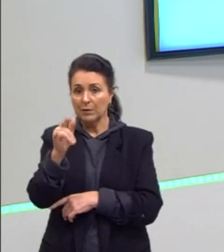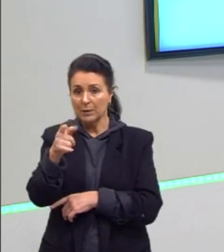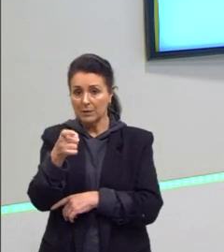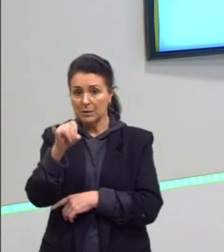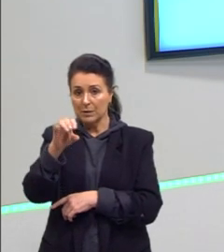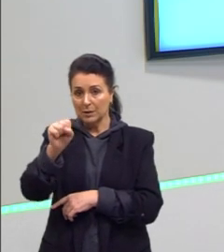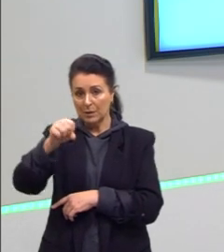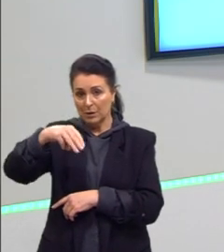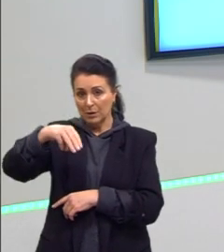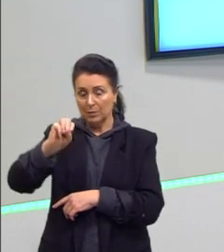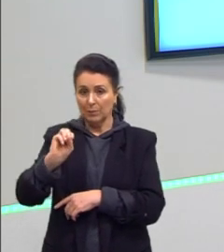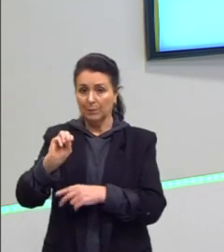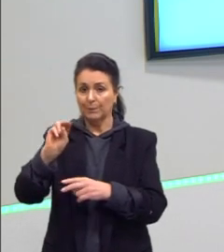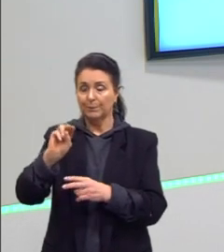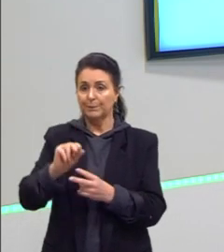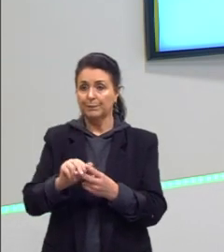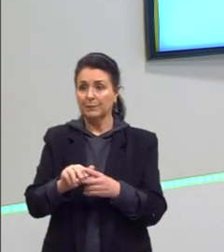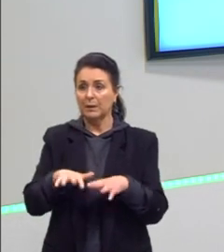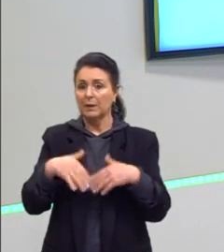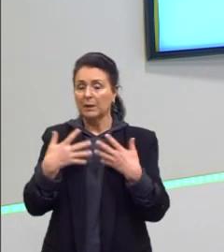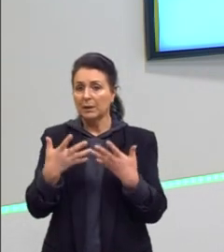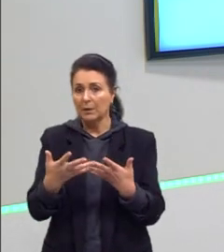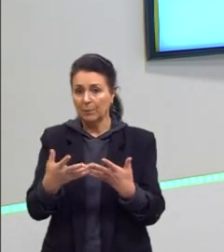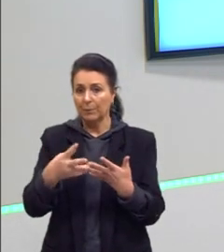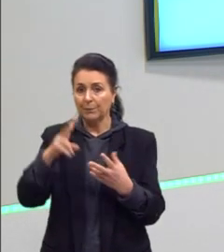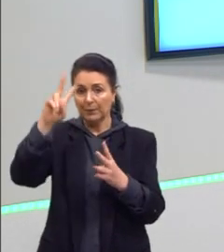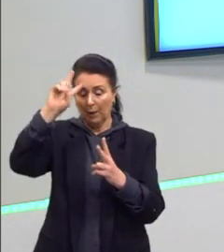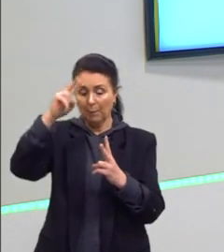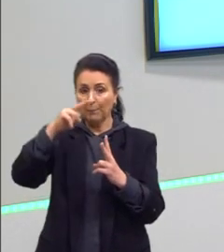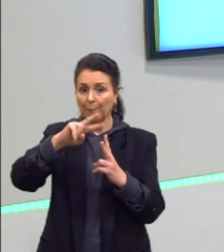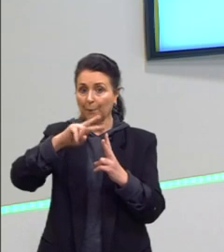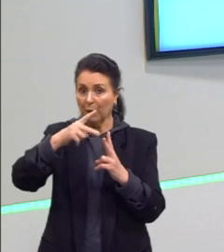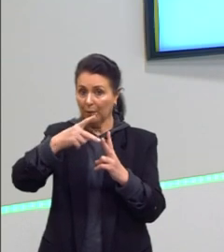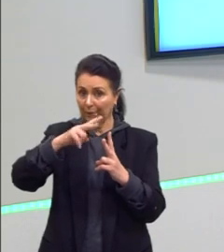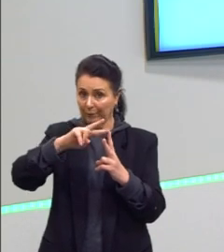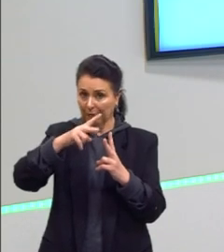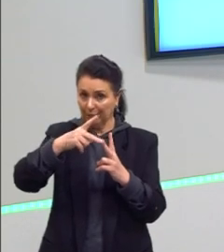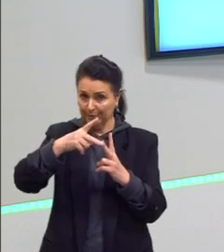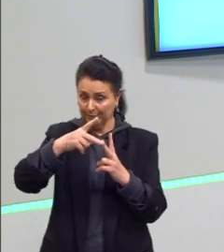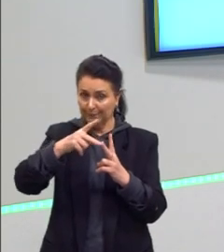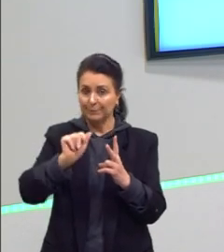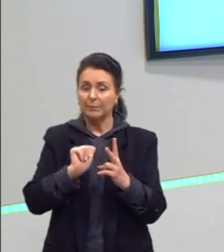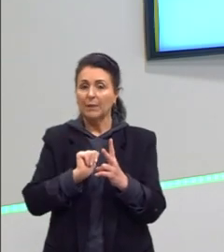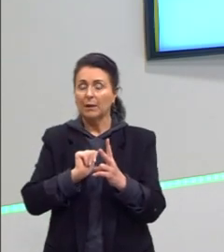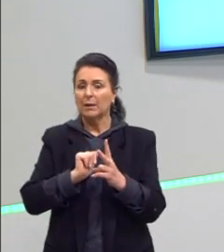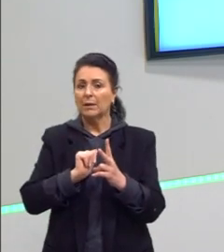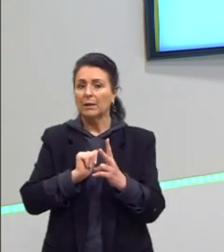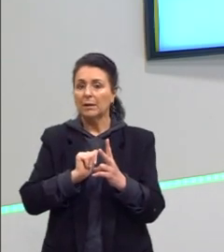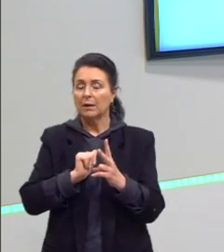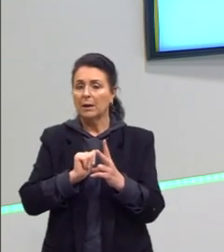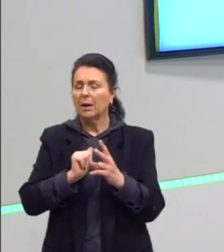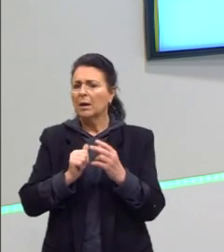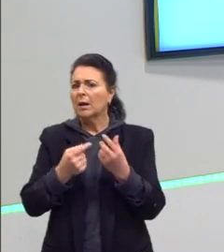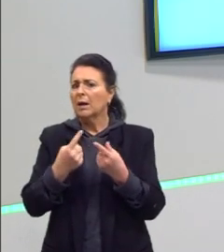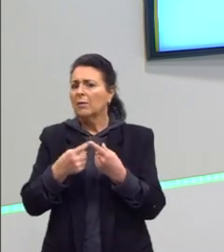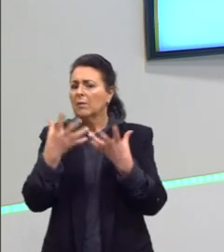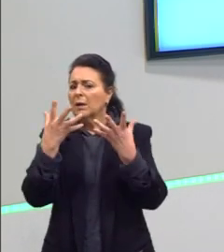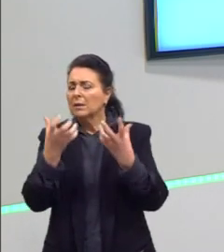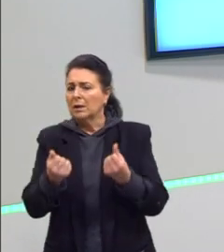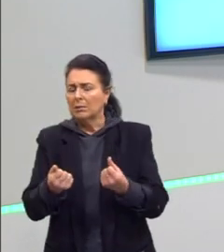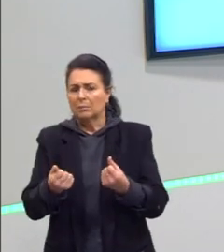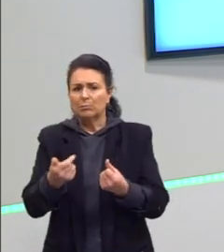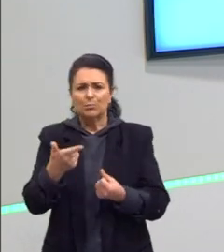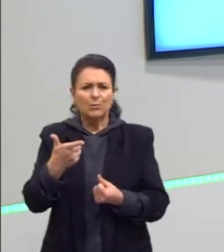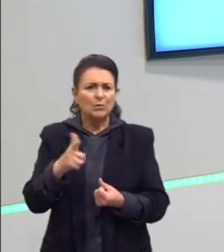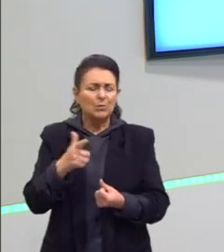Então, a hipótese fixista, ela foi aceita sem discussão